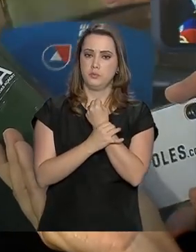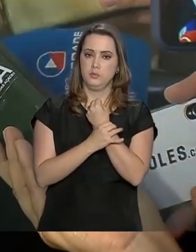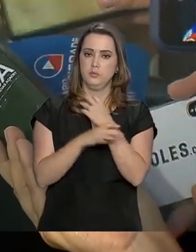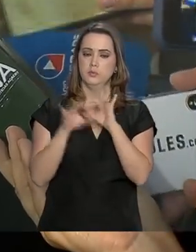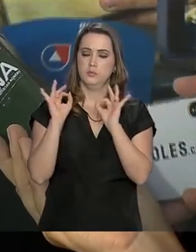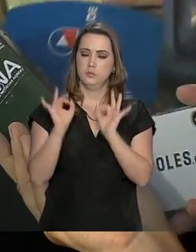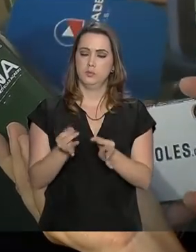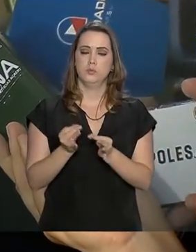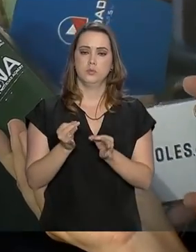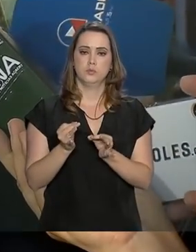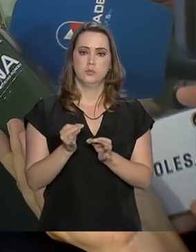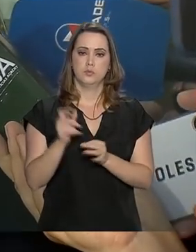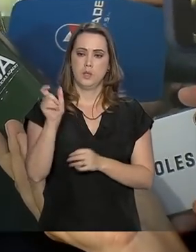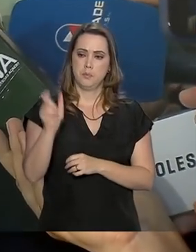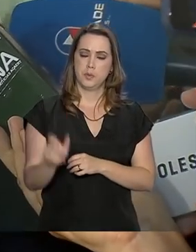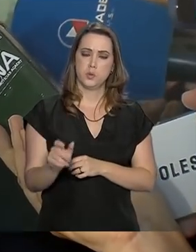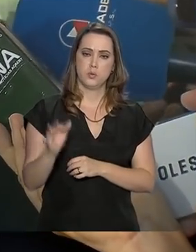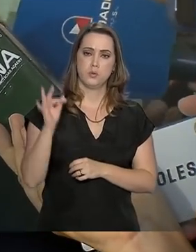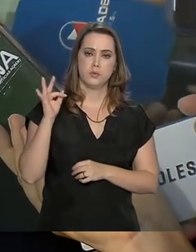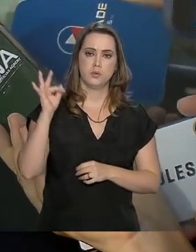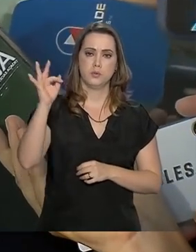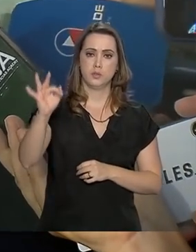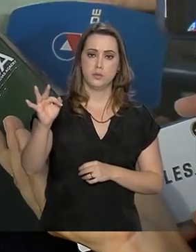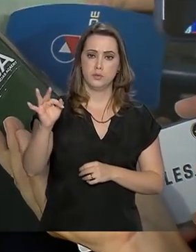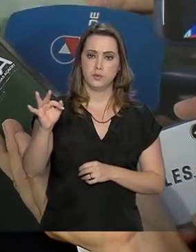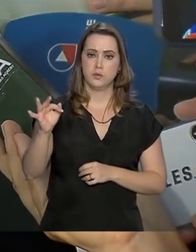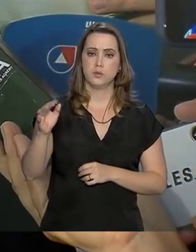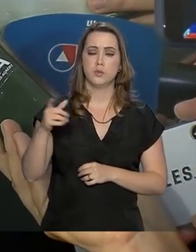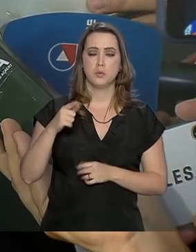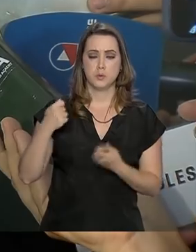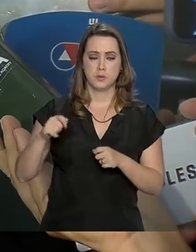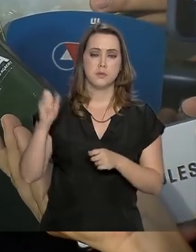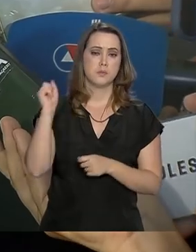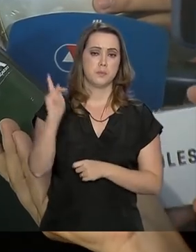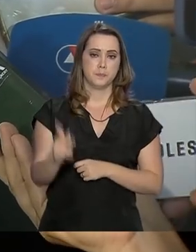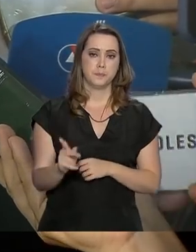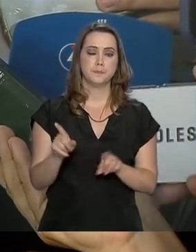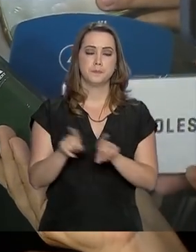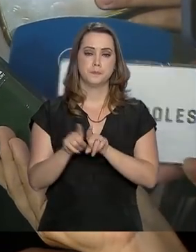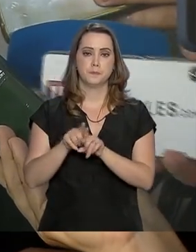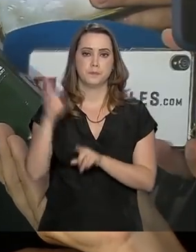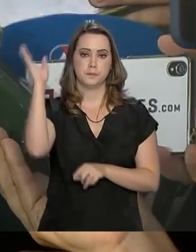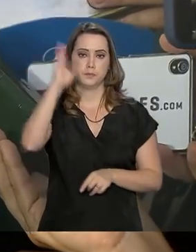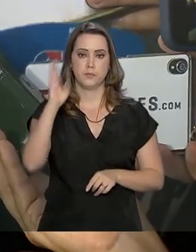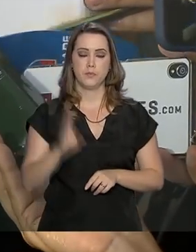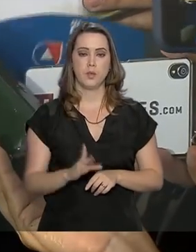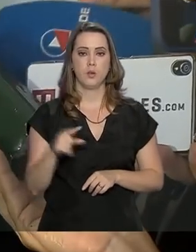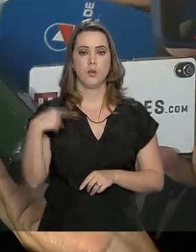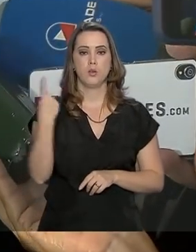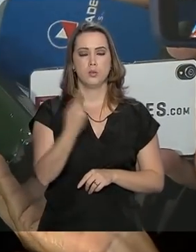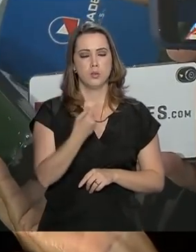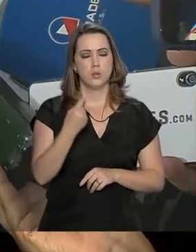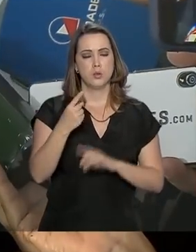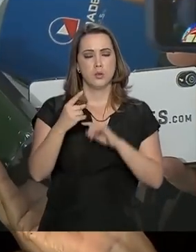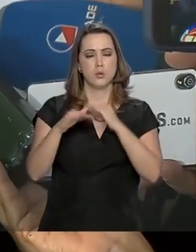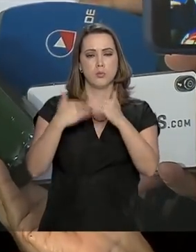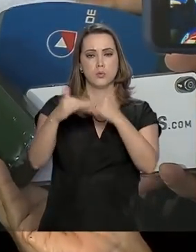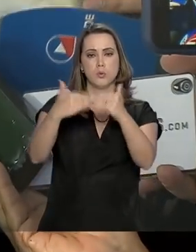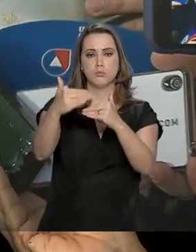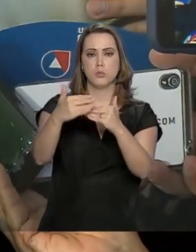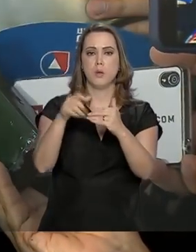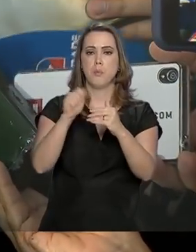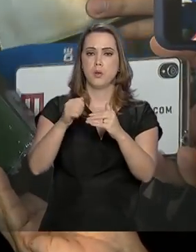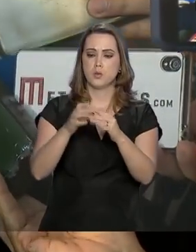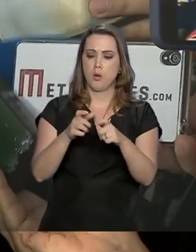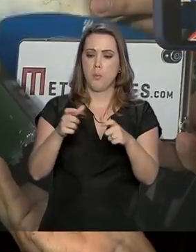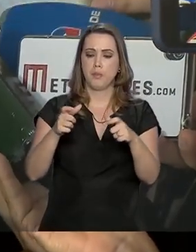aos futuros segurados da Previdência Social e para que o Brasil, nos próximos anos, consiga ampliar